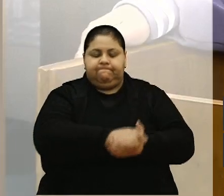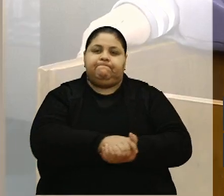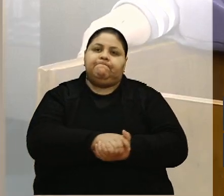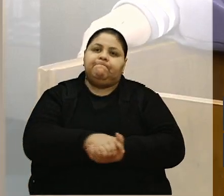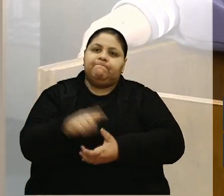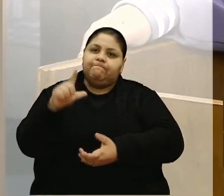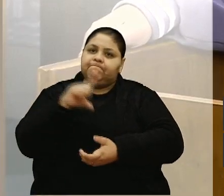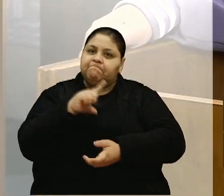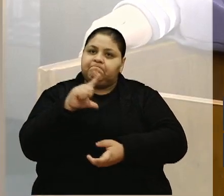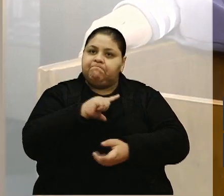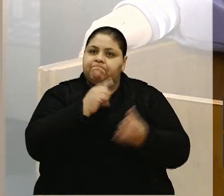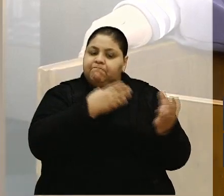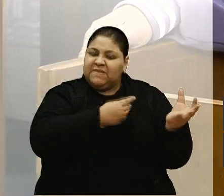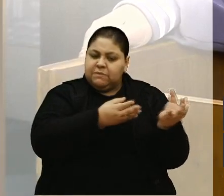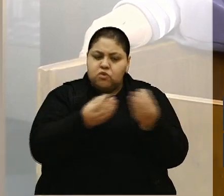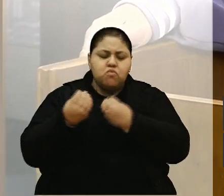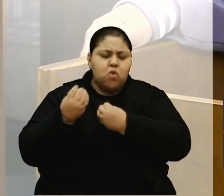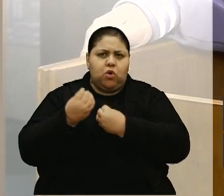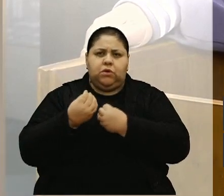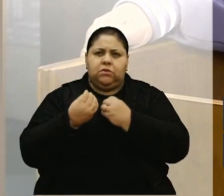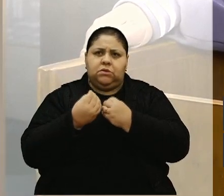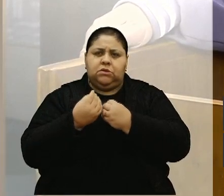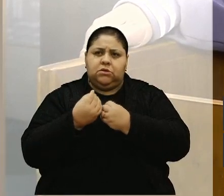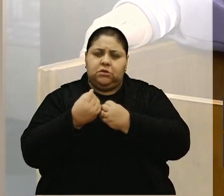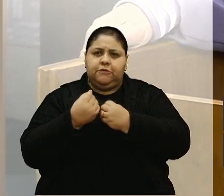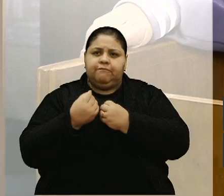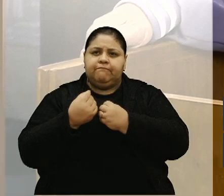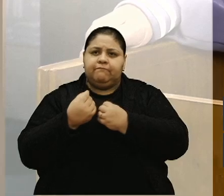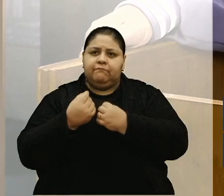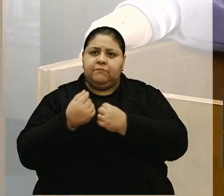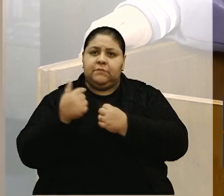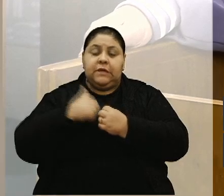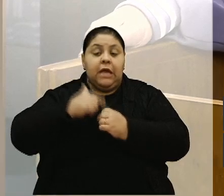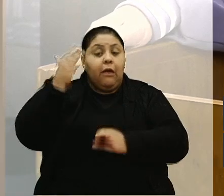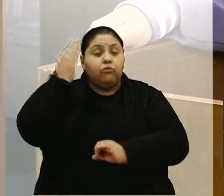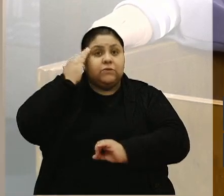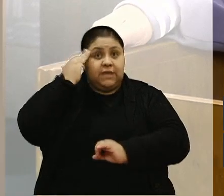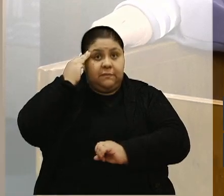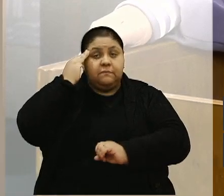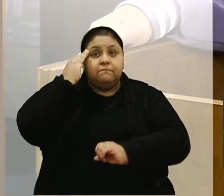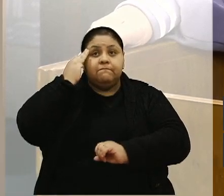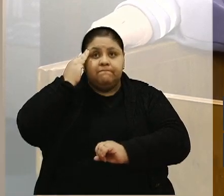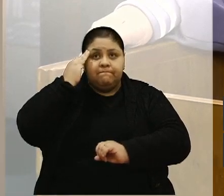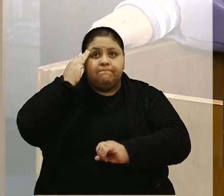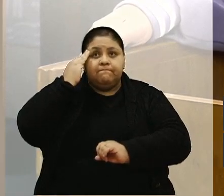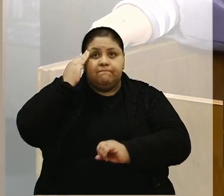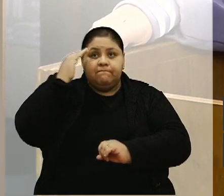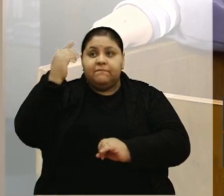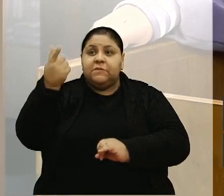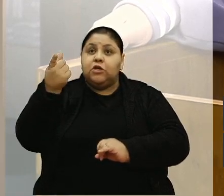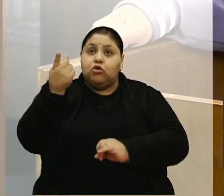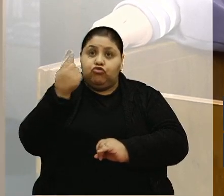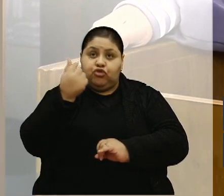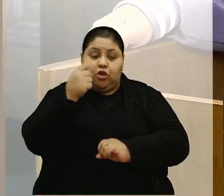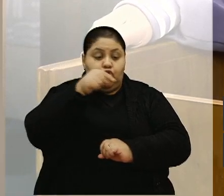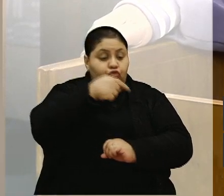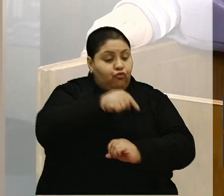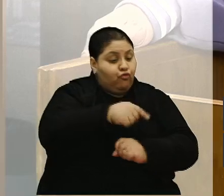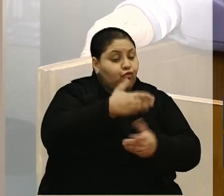Temos muito ainda. Eu sei que veio um dinheiro fundo perdido,